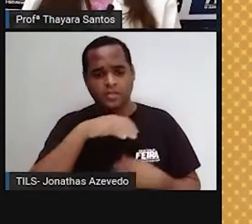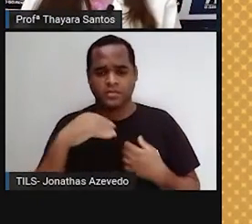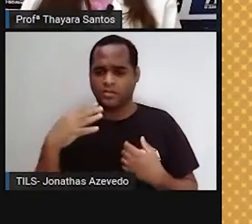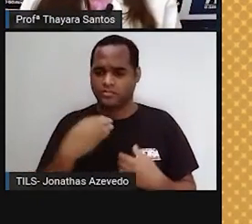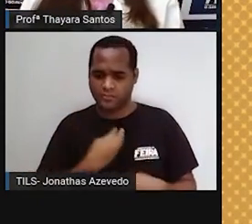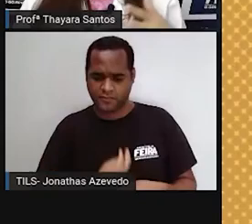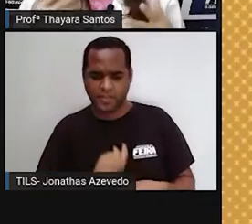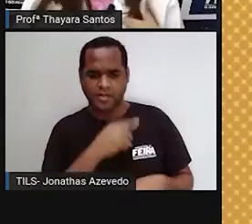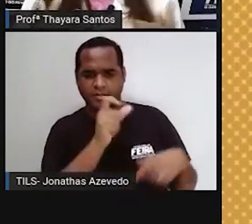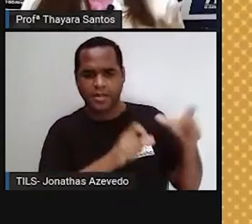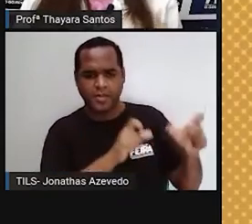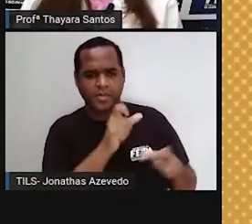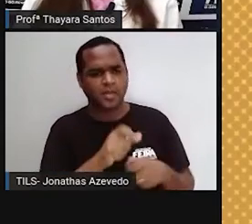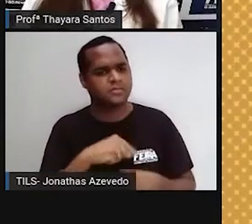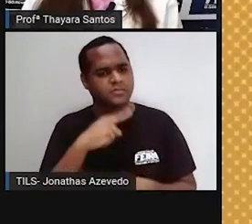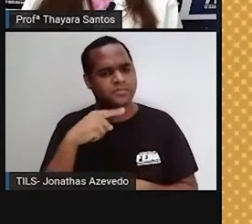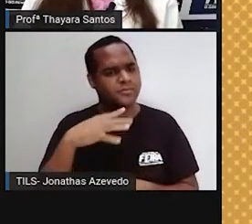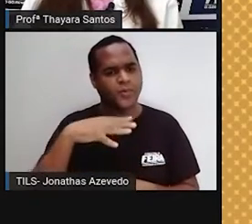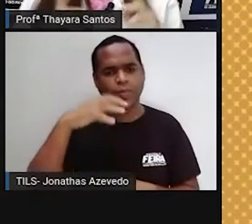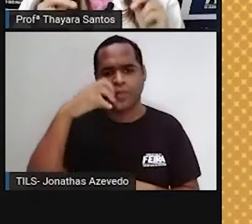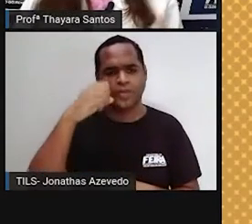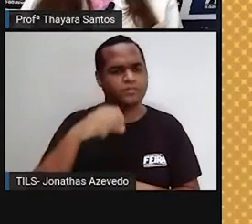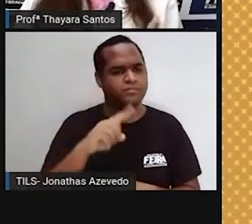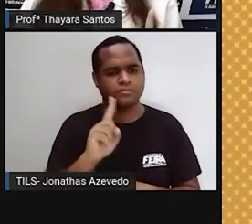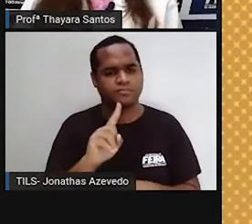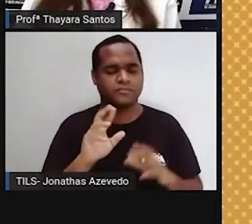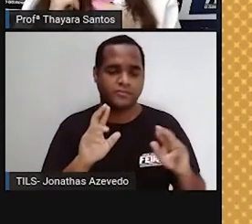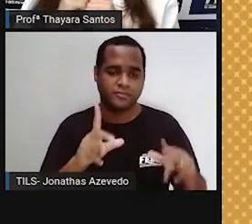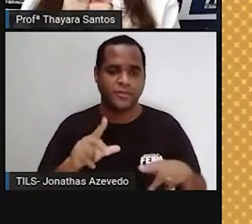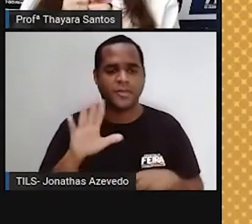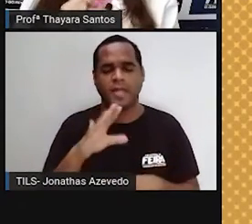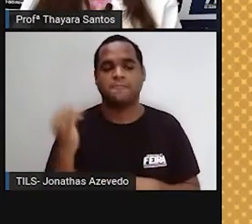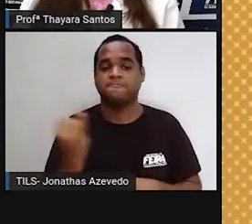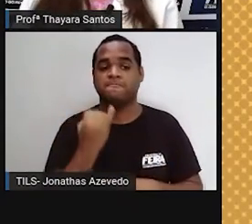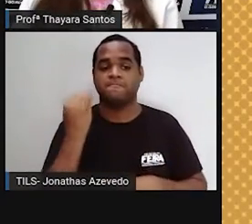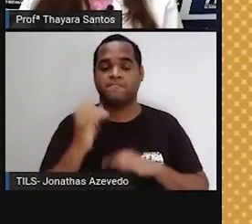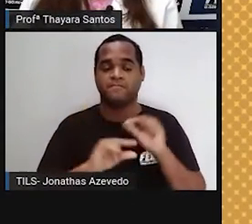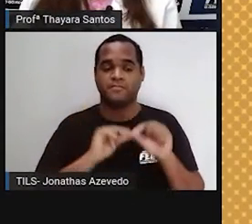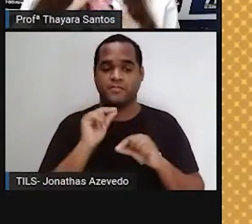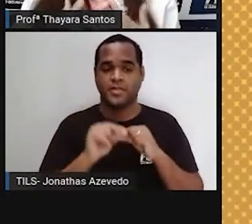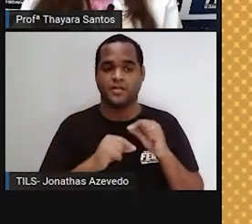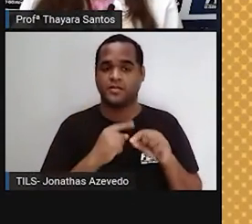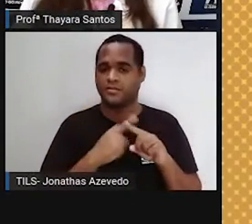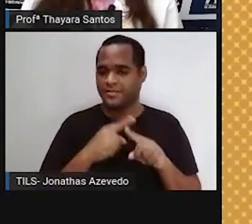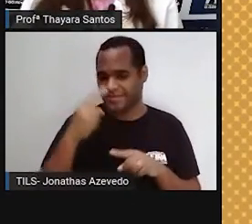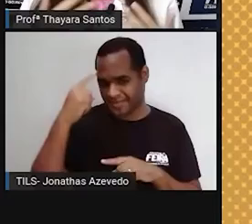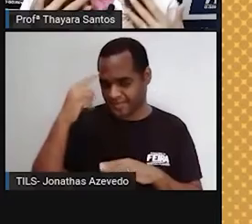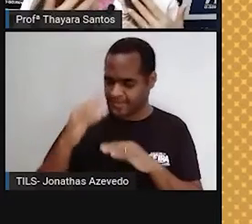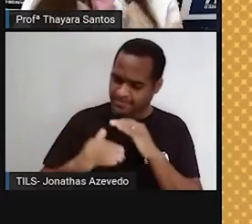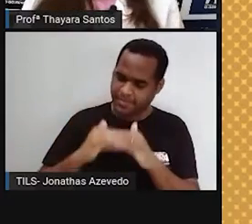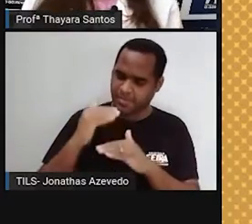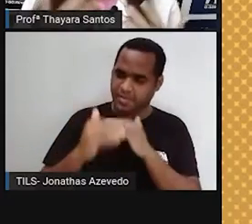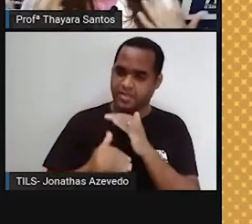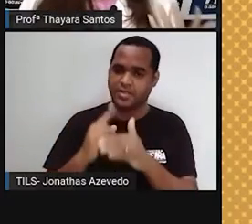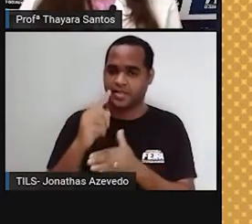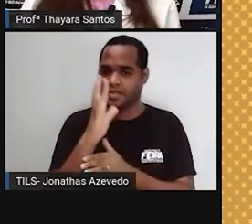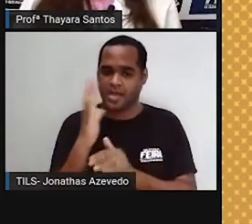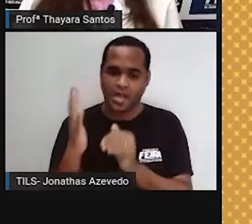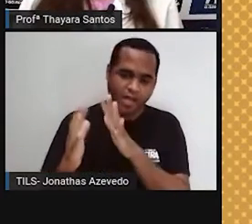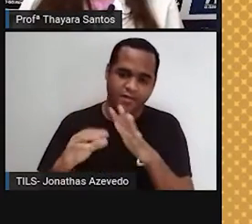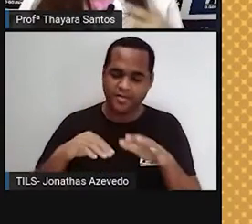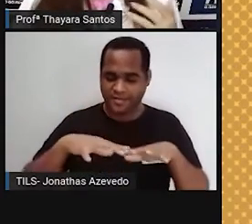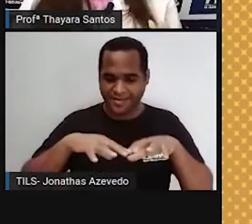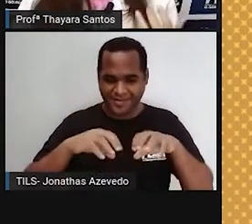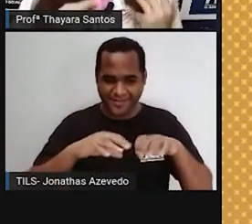fotossíntese. Então, por que que isso é importante? Vamos pensar o seguinte. A fotossíntese é um processo onde as plantas e as